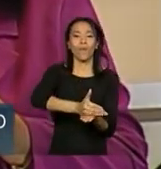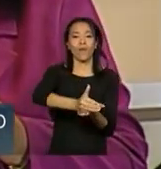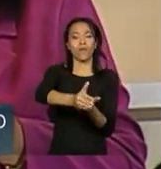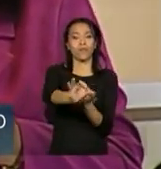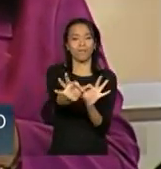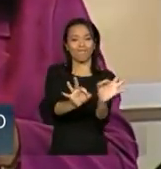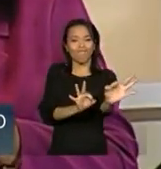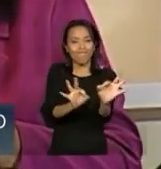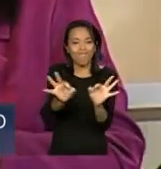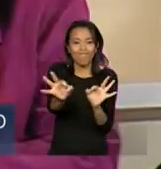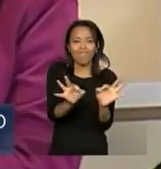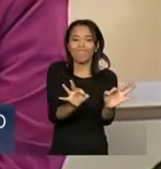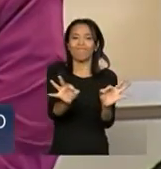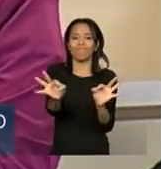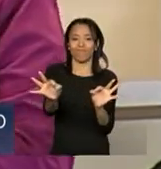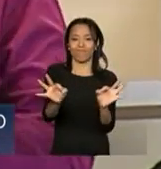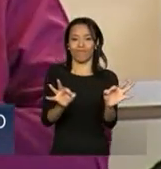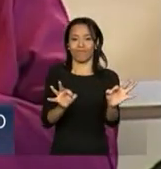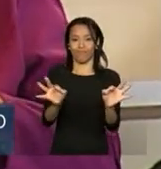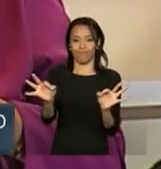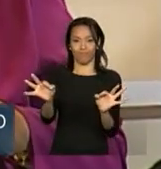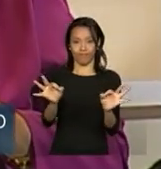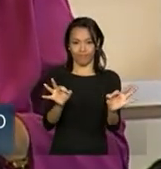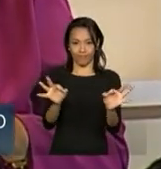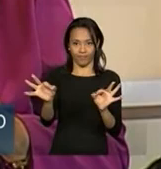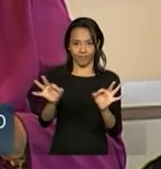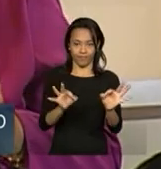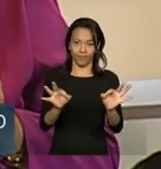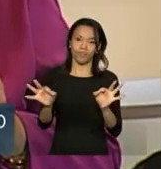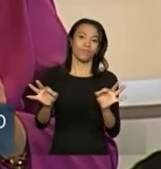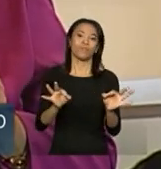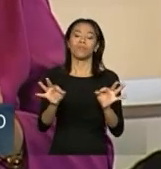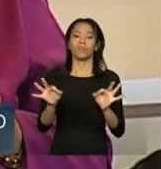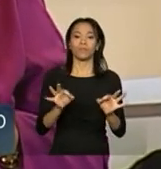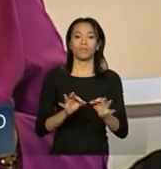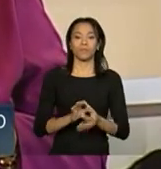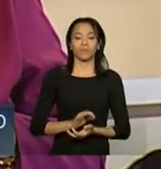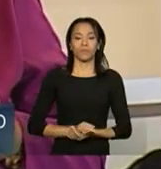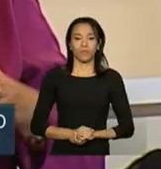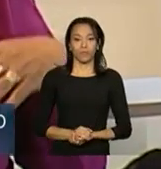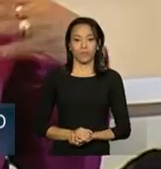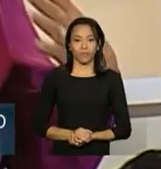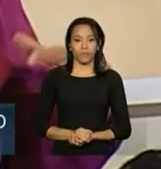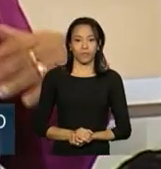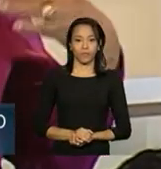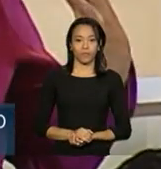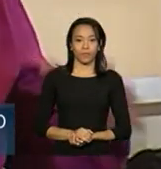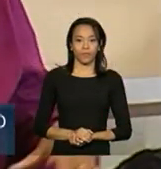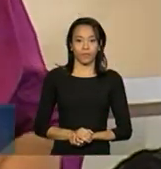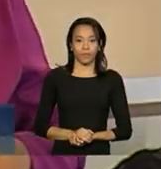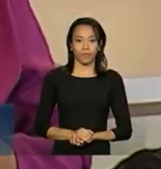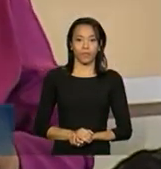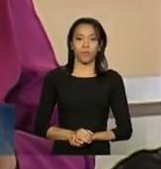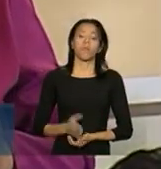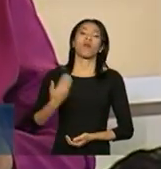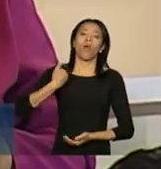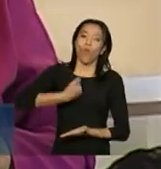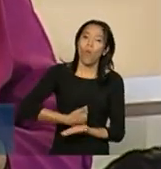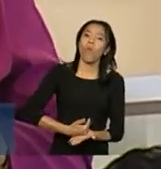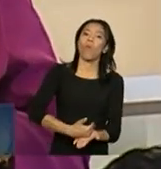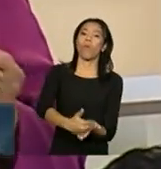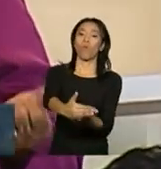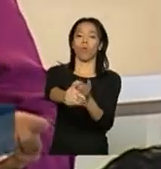de 21 dias para depois começar seu trabalho.